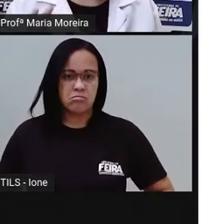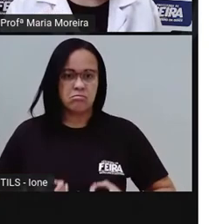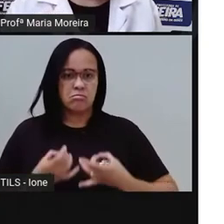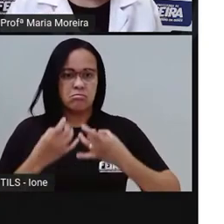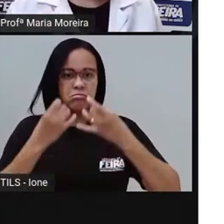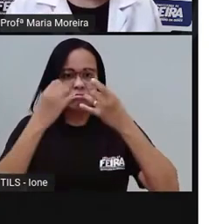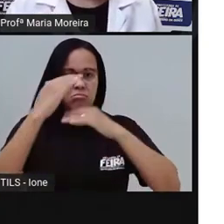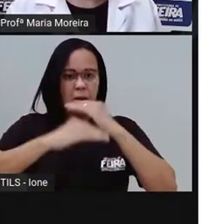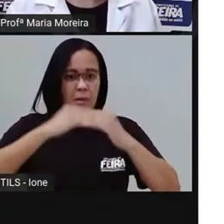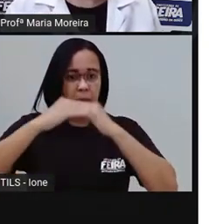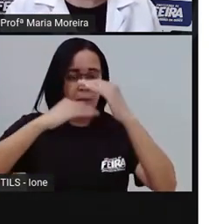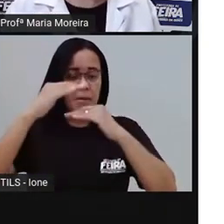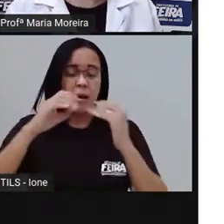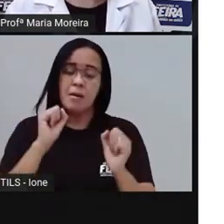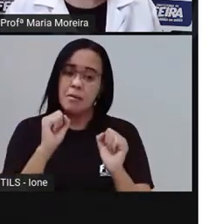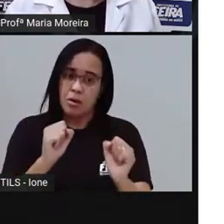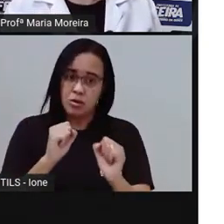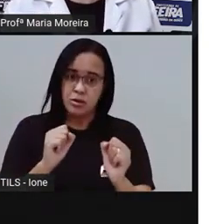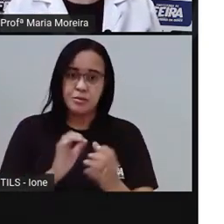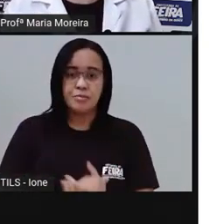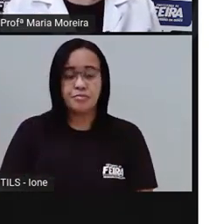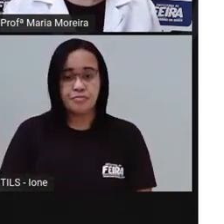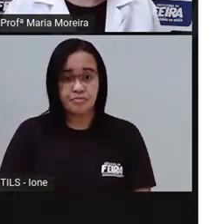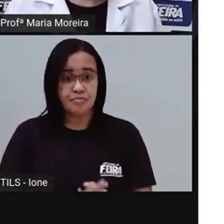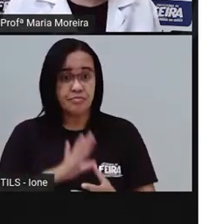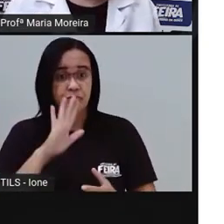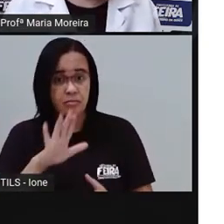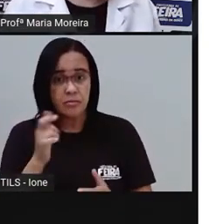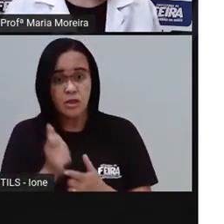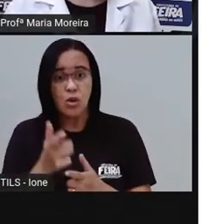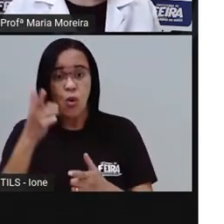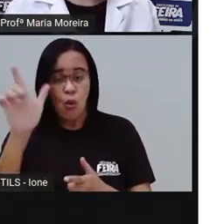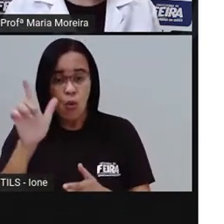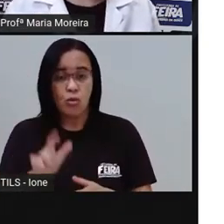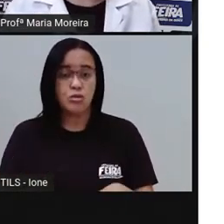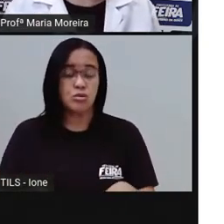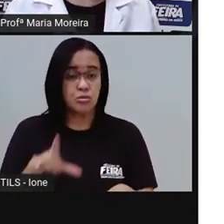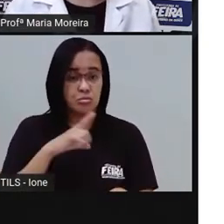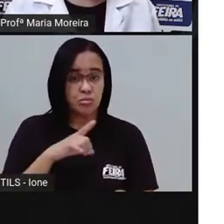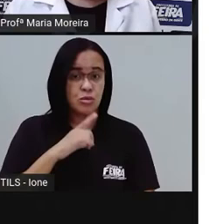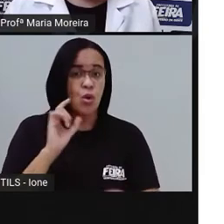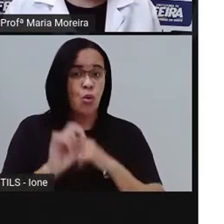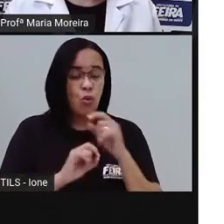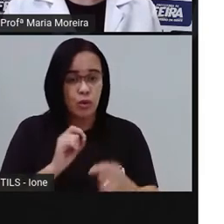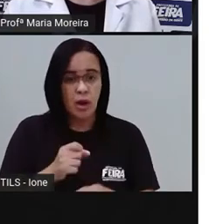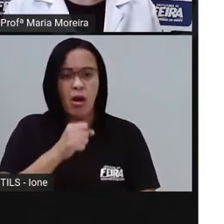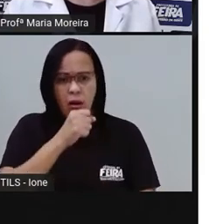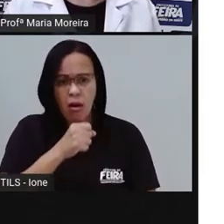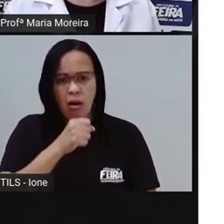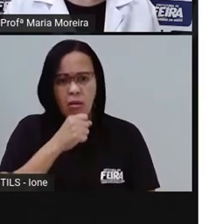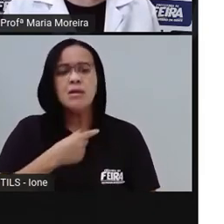gases poluentes também podem causar o quê? Dores de garganta, tosse, falta de ar, enfisema e